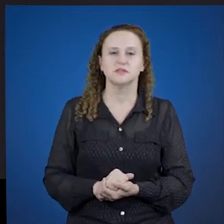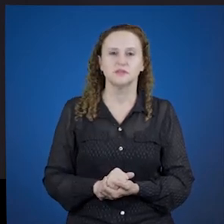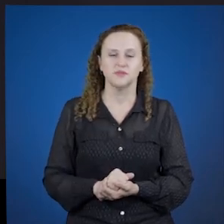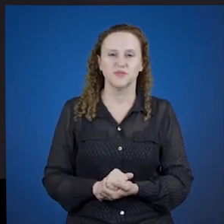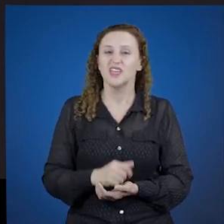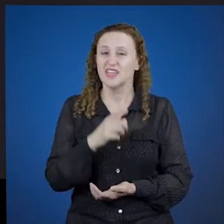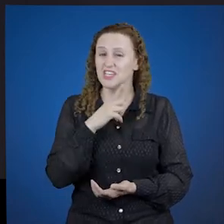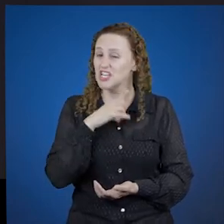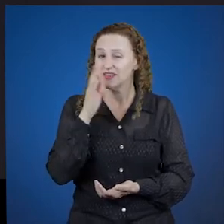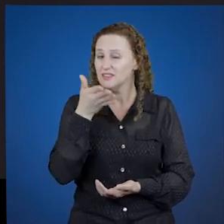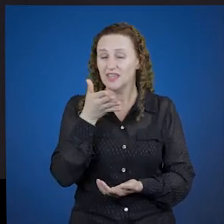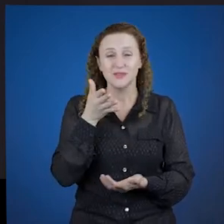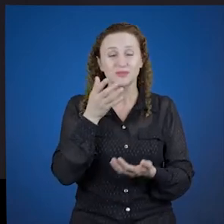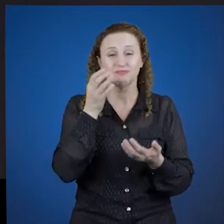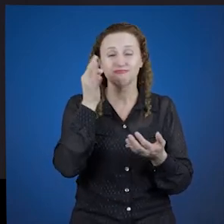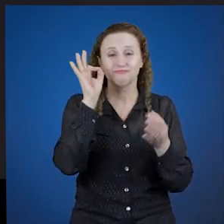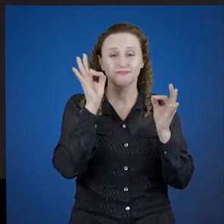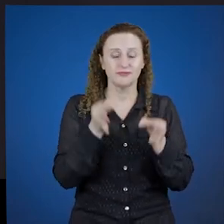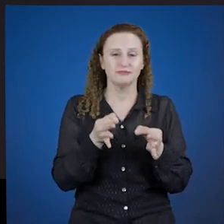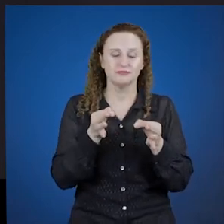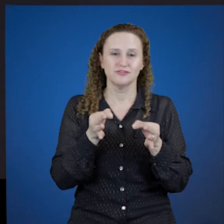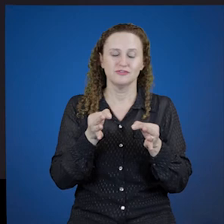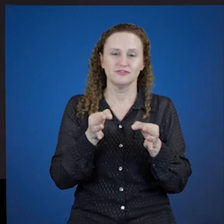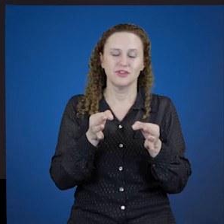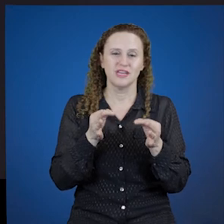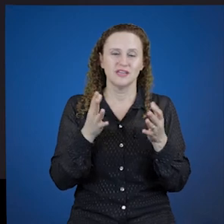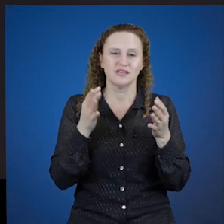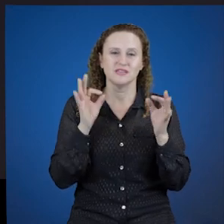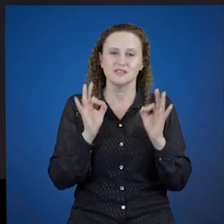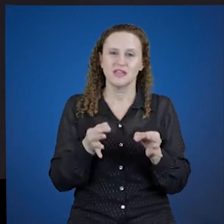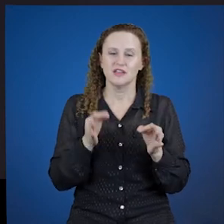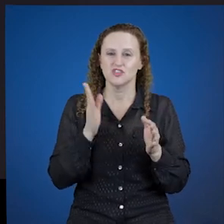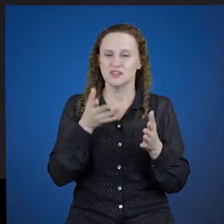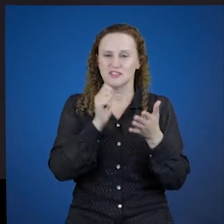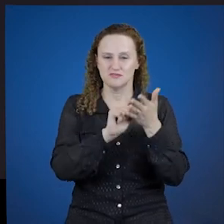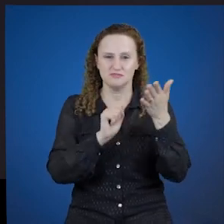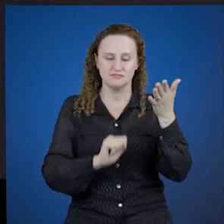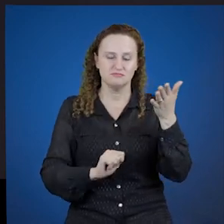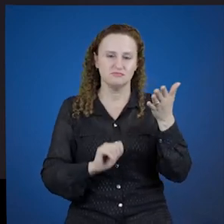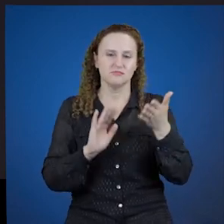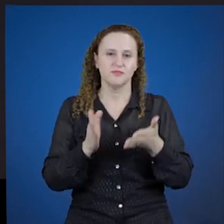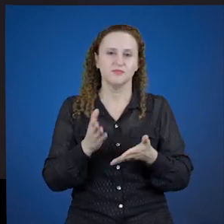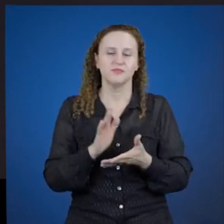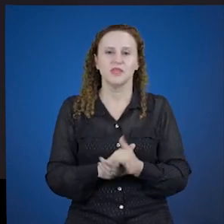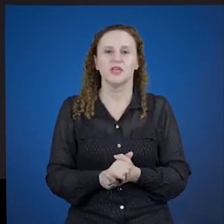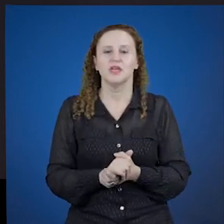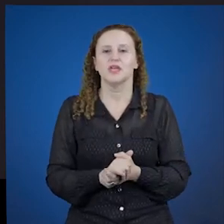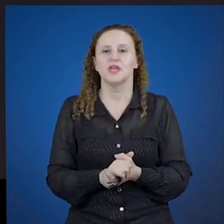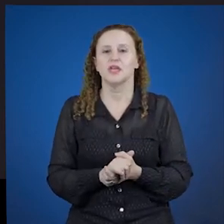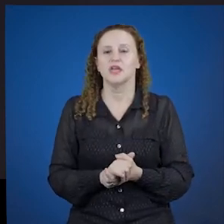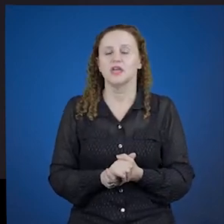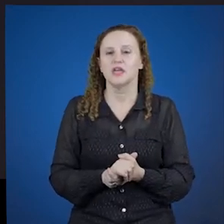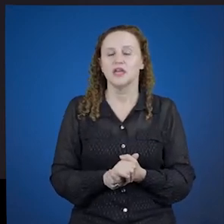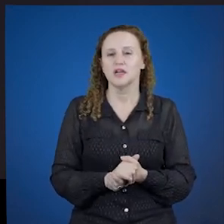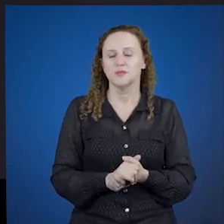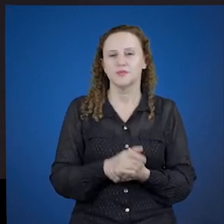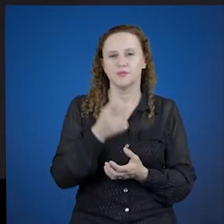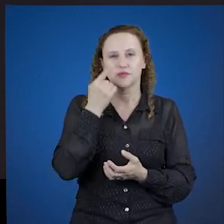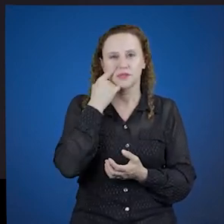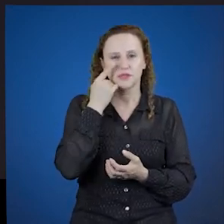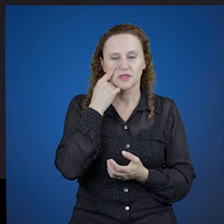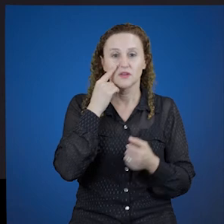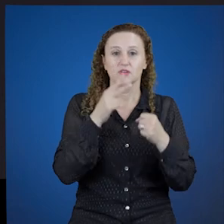tudo, porque nós temos tudo isso prontinho já, da primeira pessoa, abam. Então, eu vou dizer,